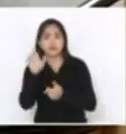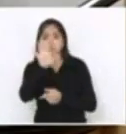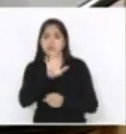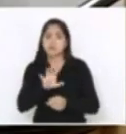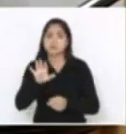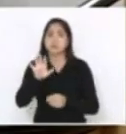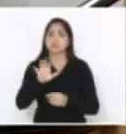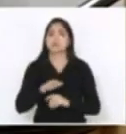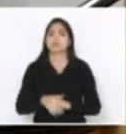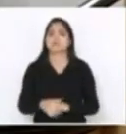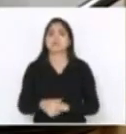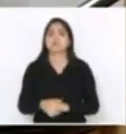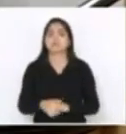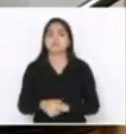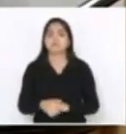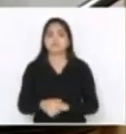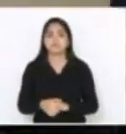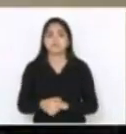deputado Marco Vieira.